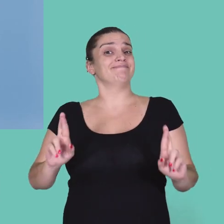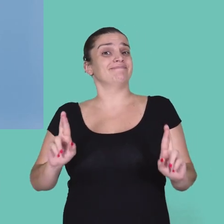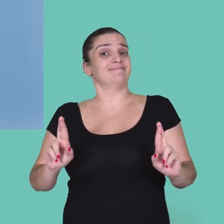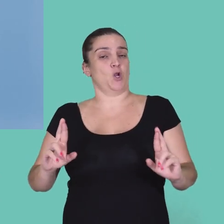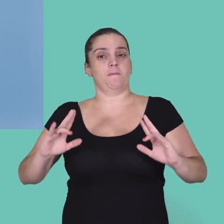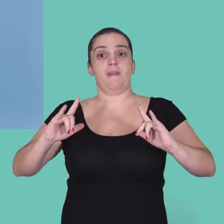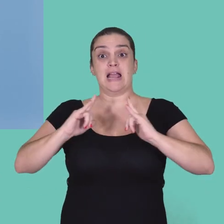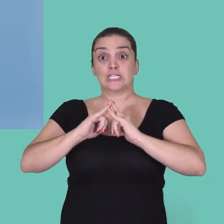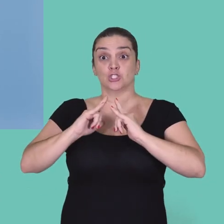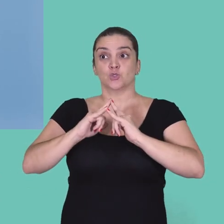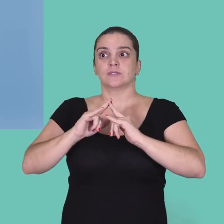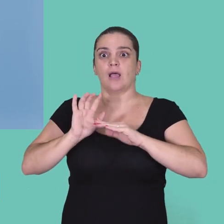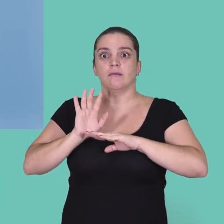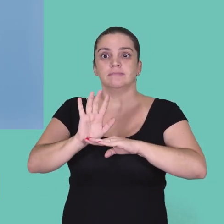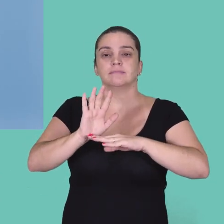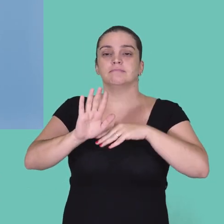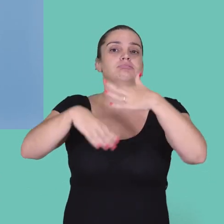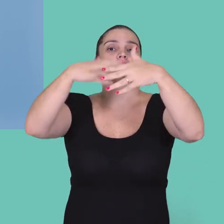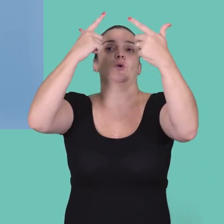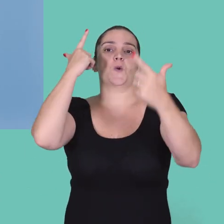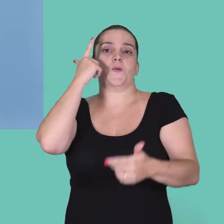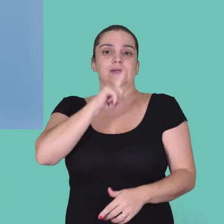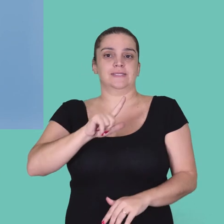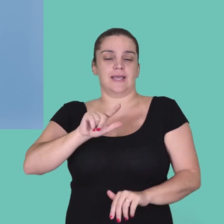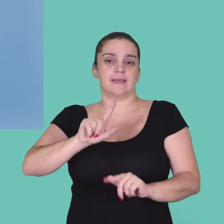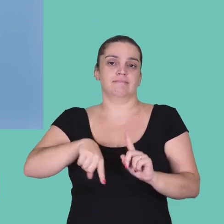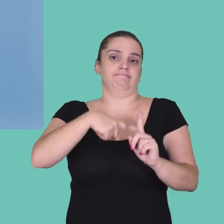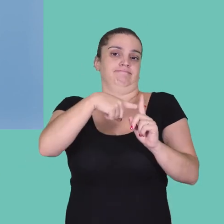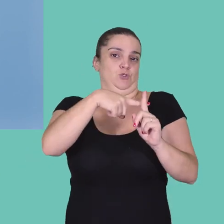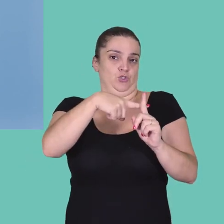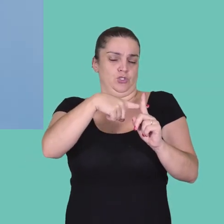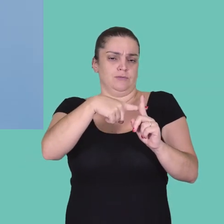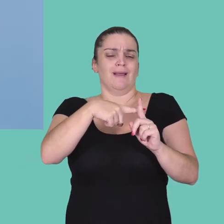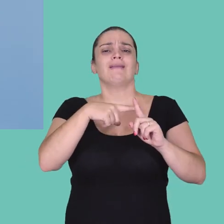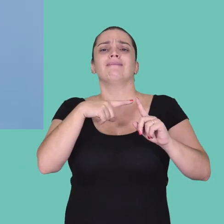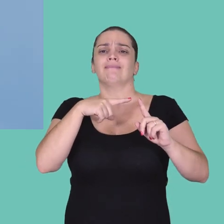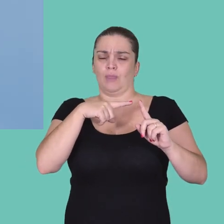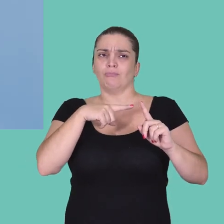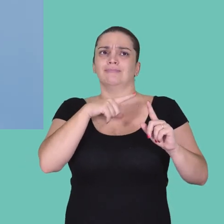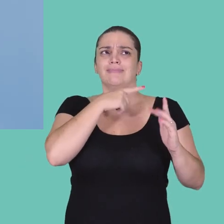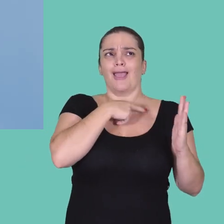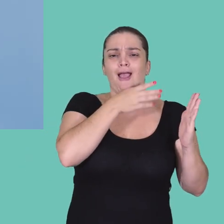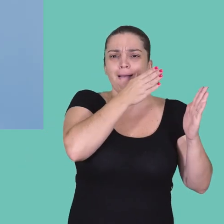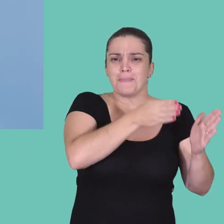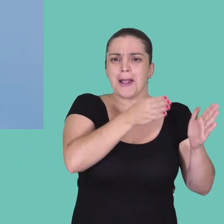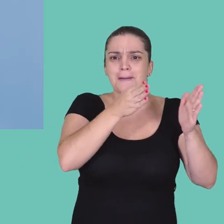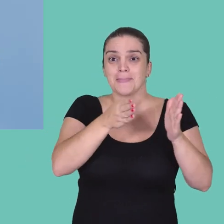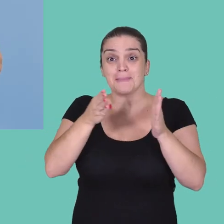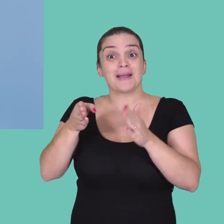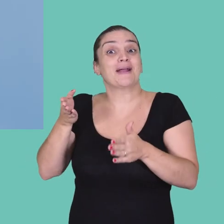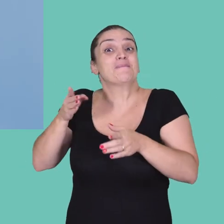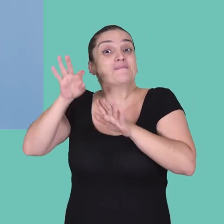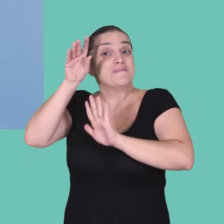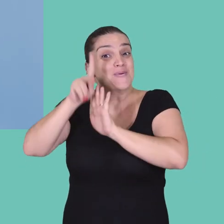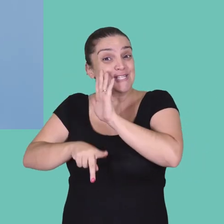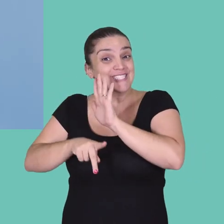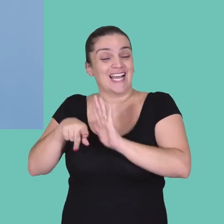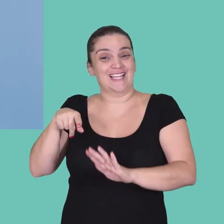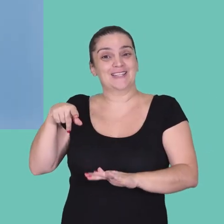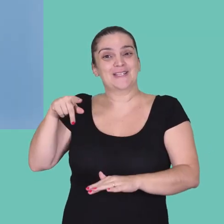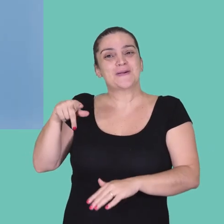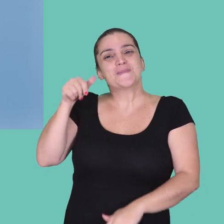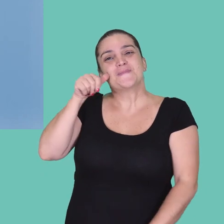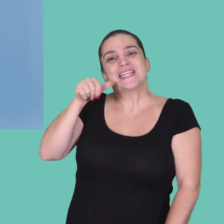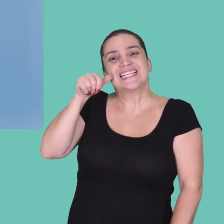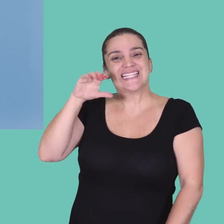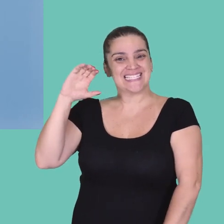Então, a gente espera que esse engajamento institucional surta efeito. E entre as várias ações que se tem